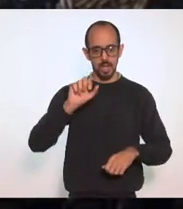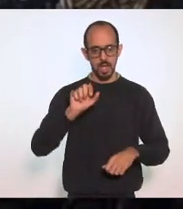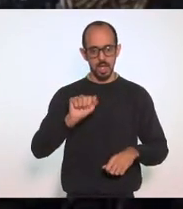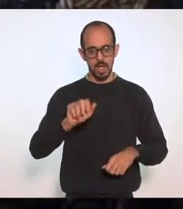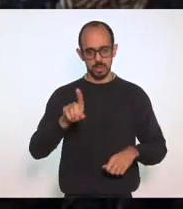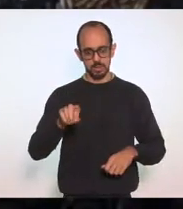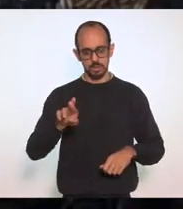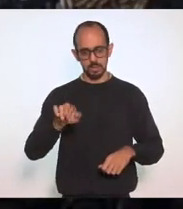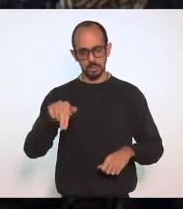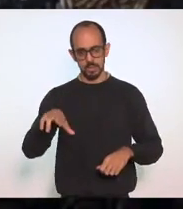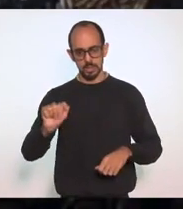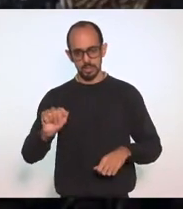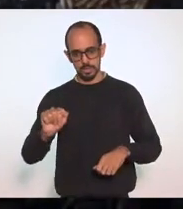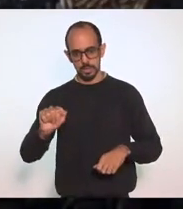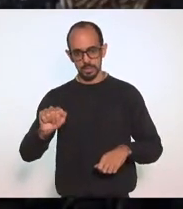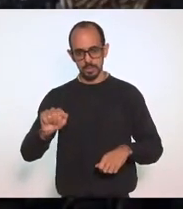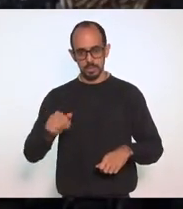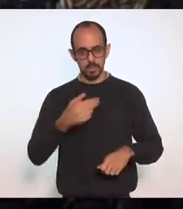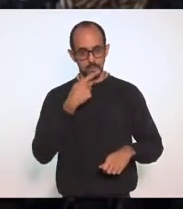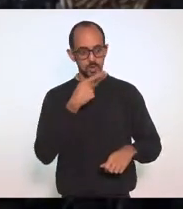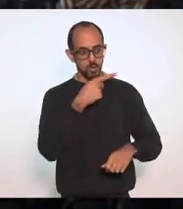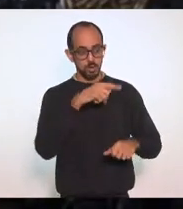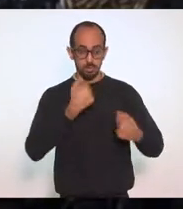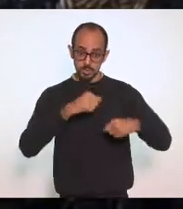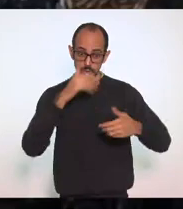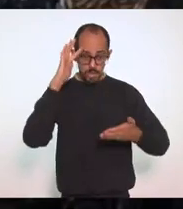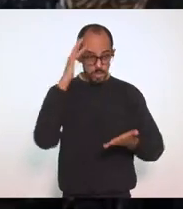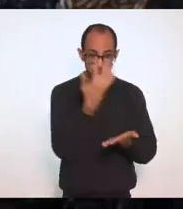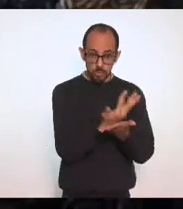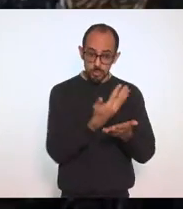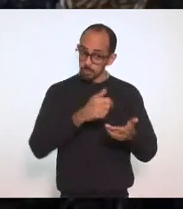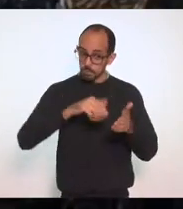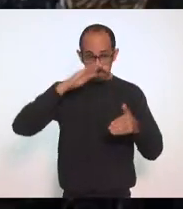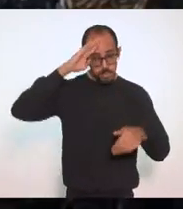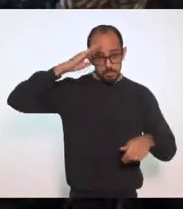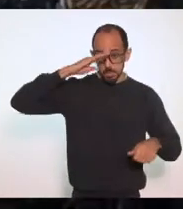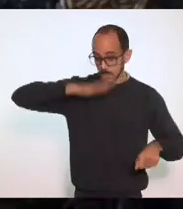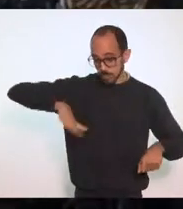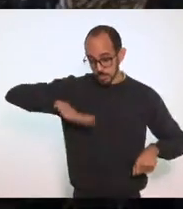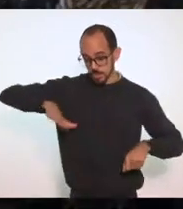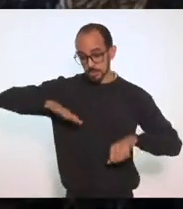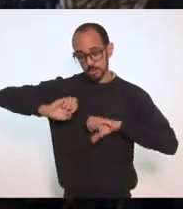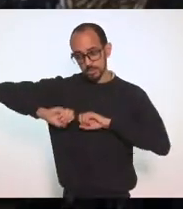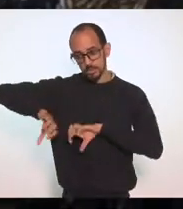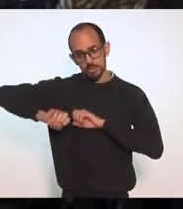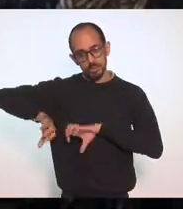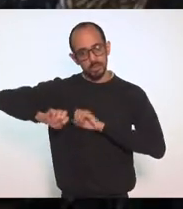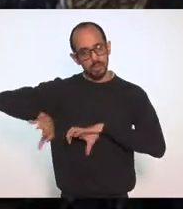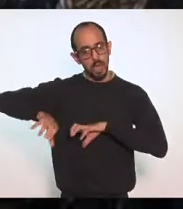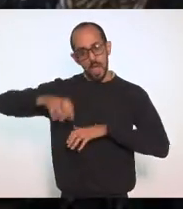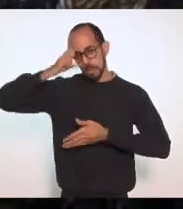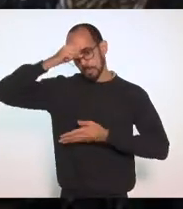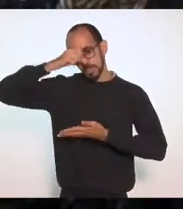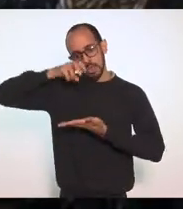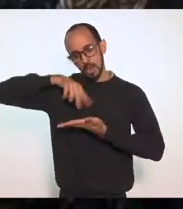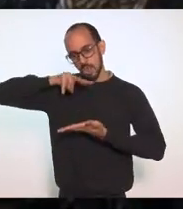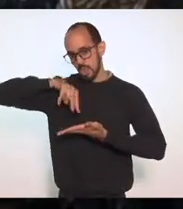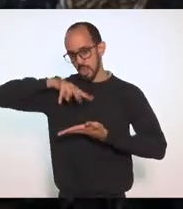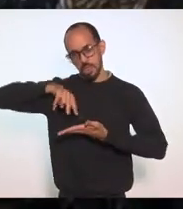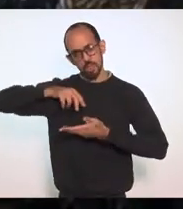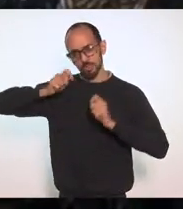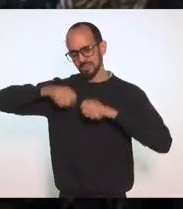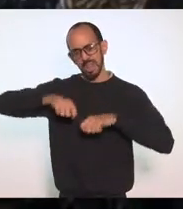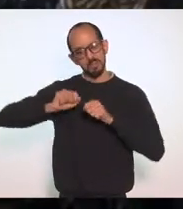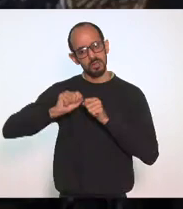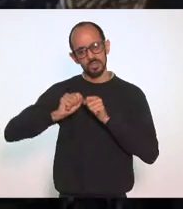essa questão tem que ser resolvida, principalmente para as crianças que estão sendo alfabetizadas. Essas não dá para fazer remotamente